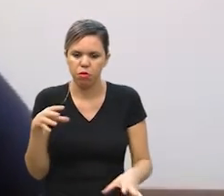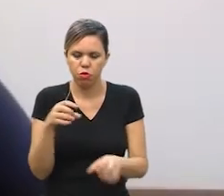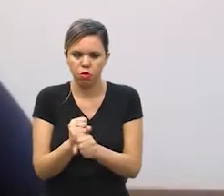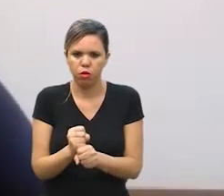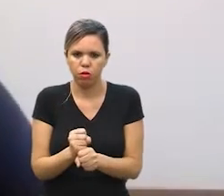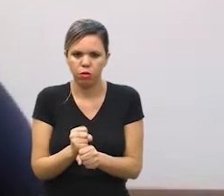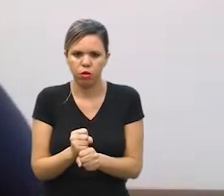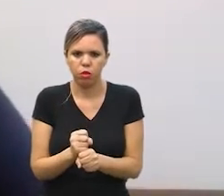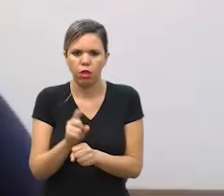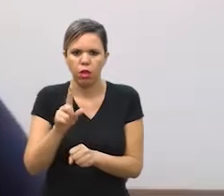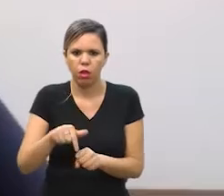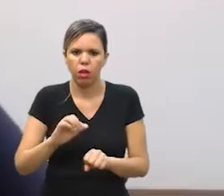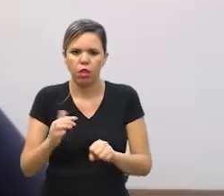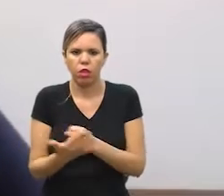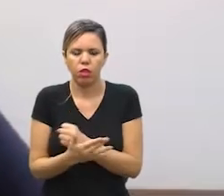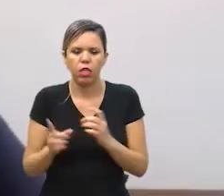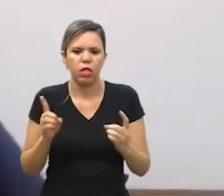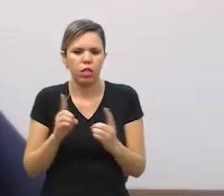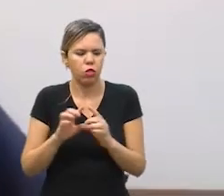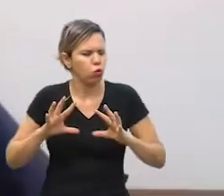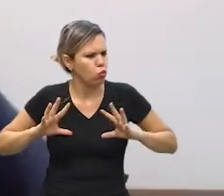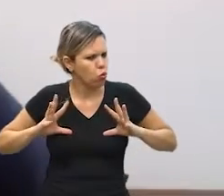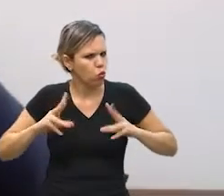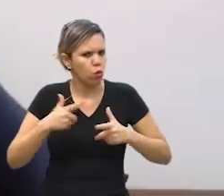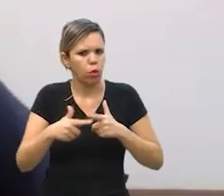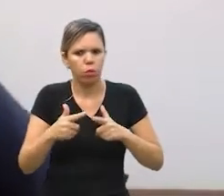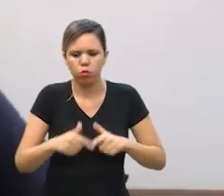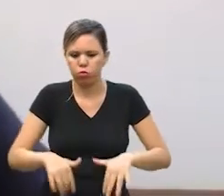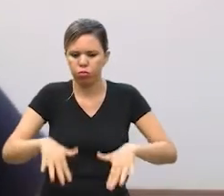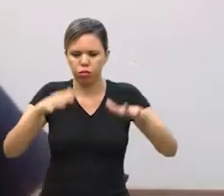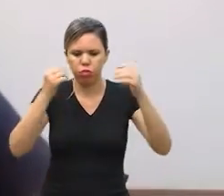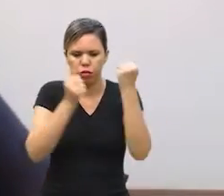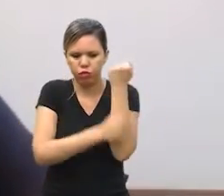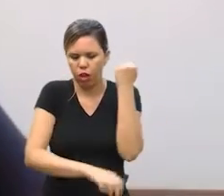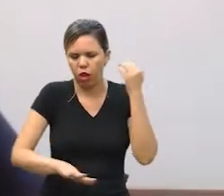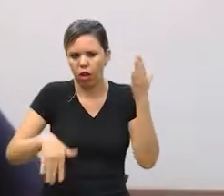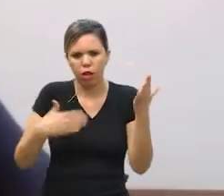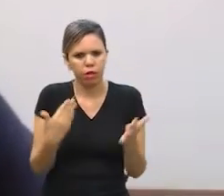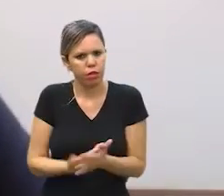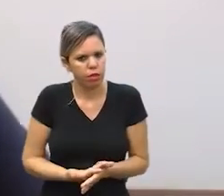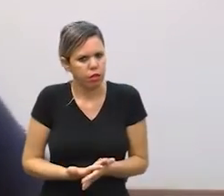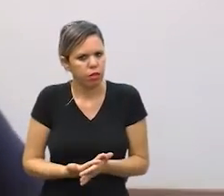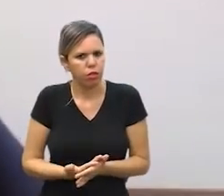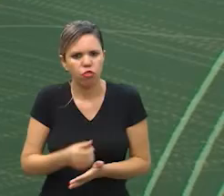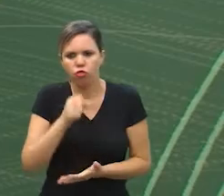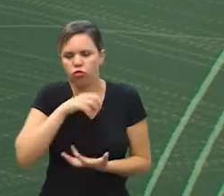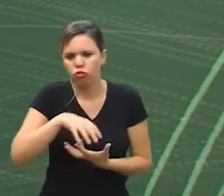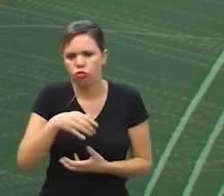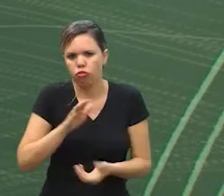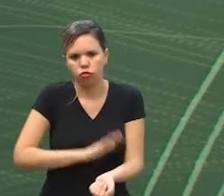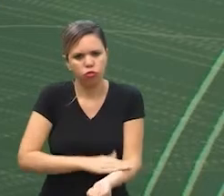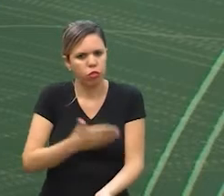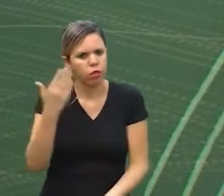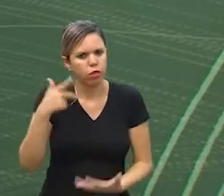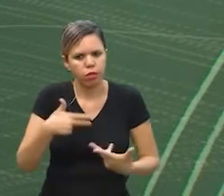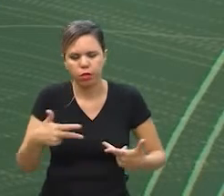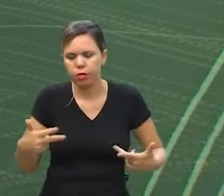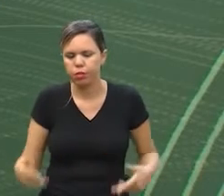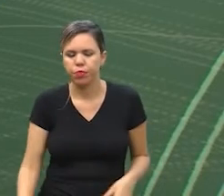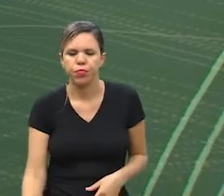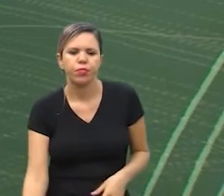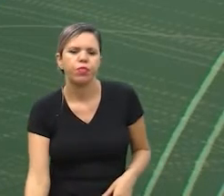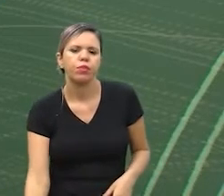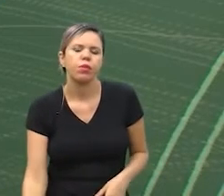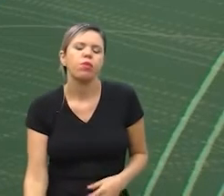7 mil deles são casos covid porque a gente atendeu tudo a gente atendeu de criança com diarreia a idoso com hipertensão e